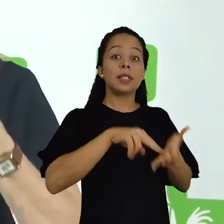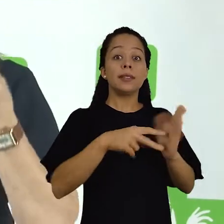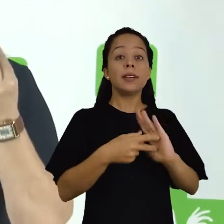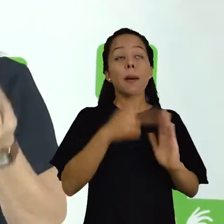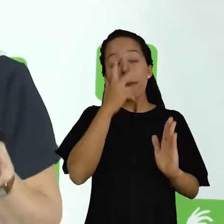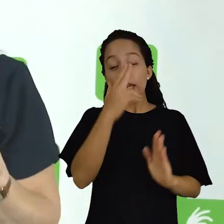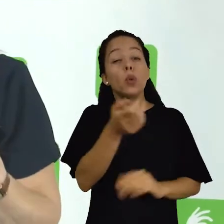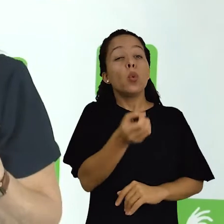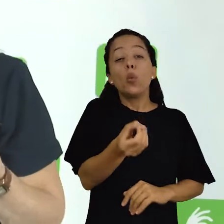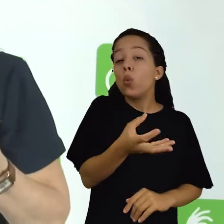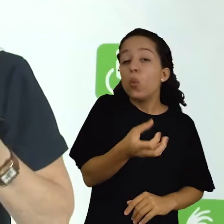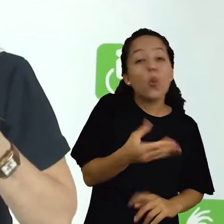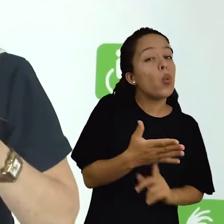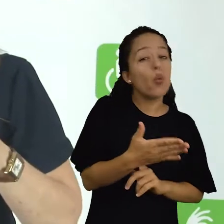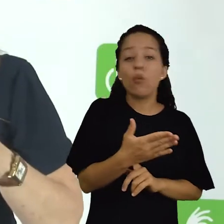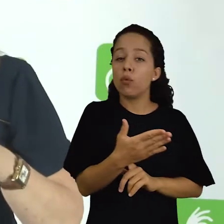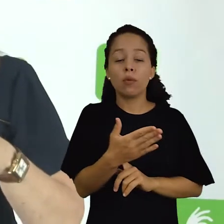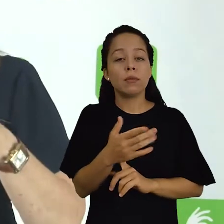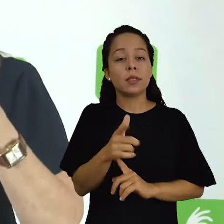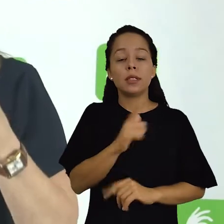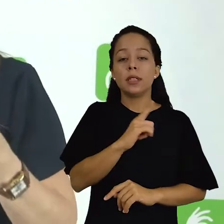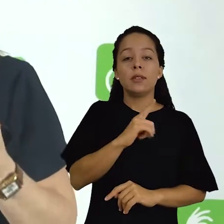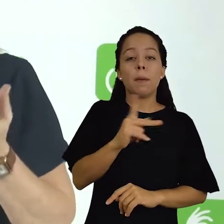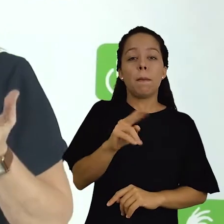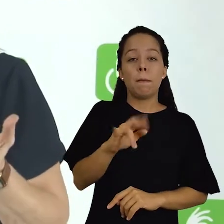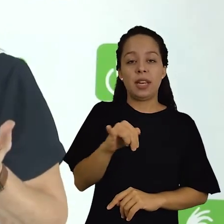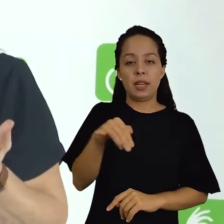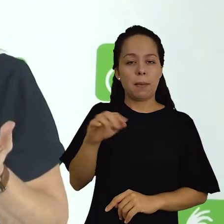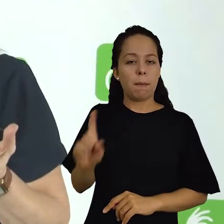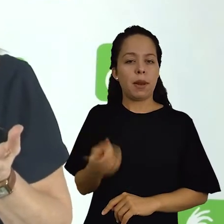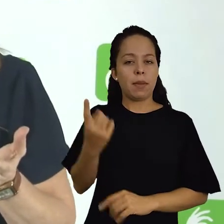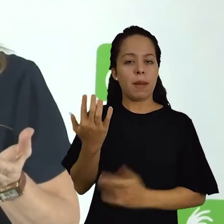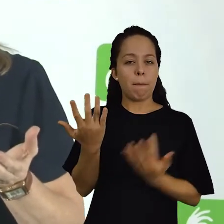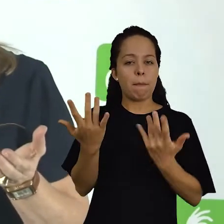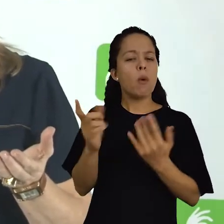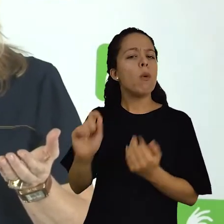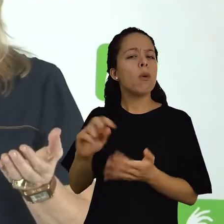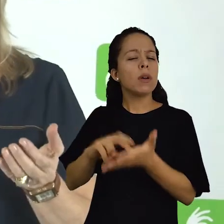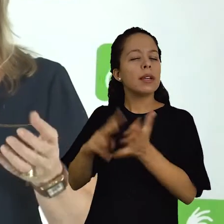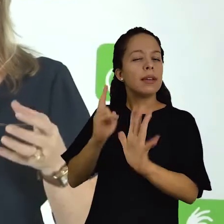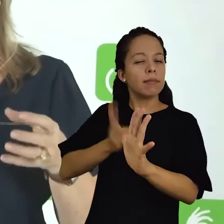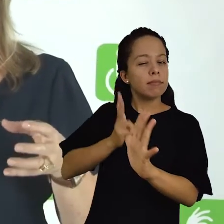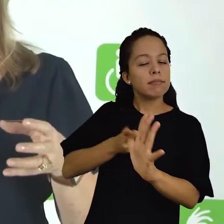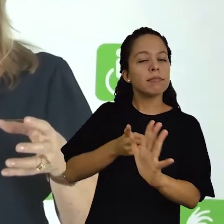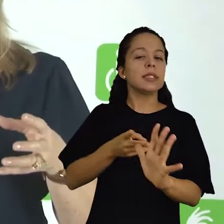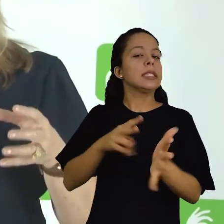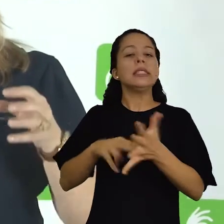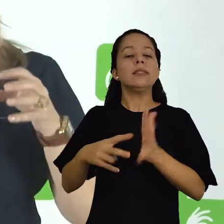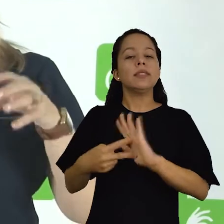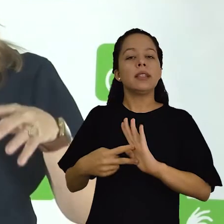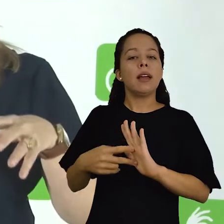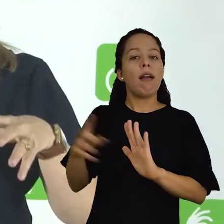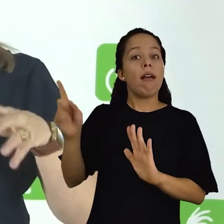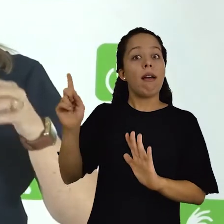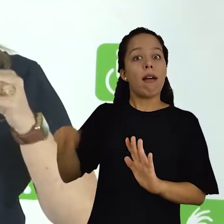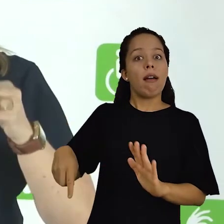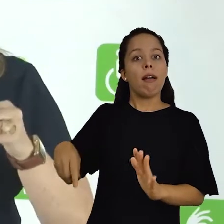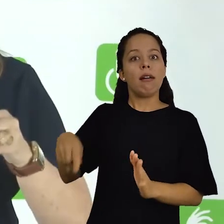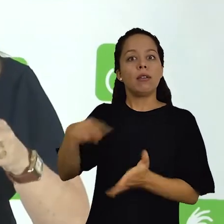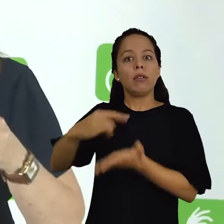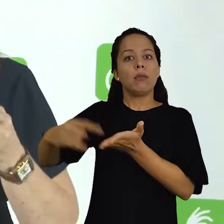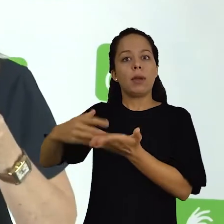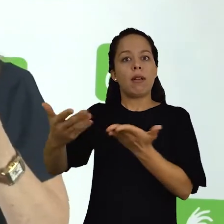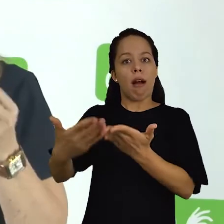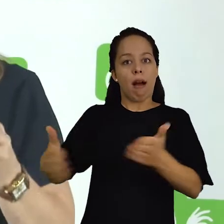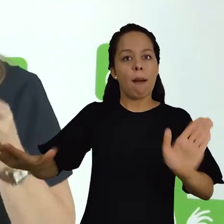documentos de primeira mão, que são aqueles arquivos públicos e nos quais não houve uma